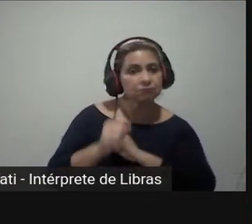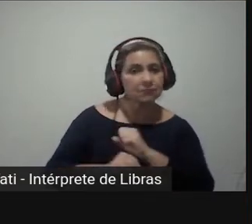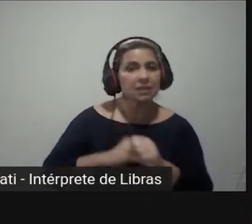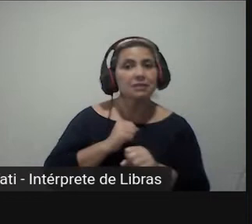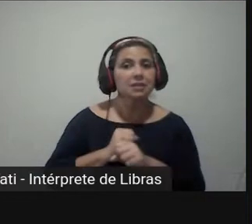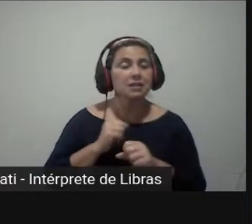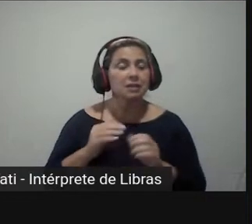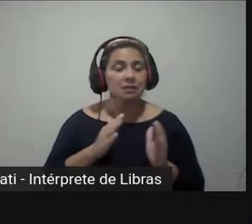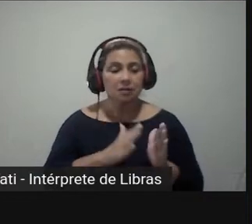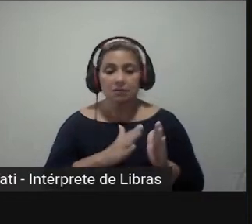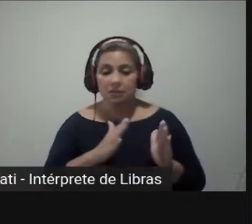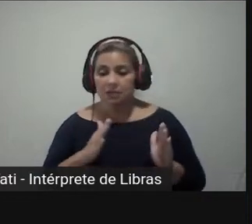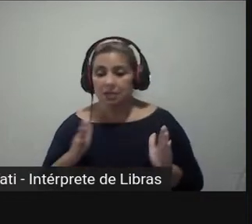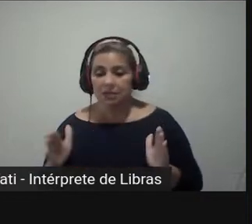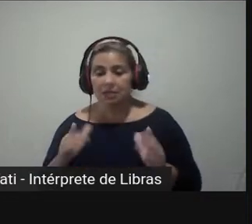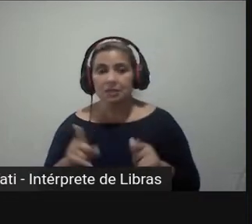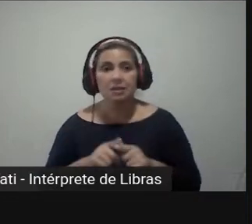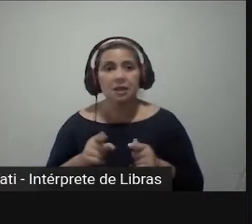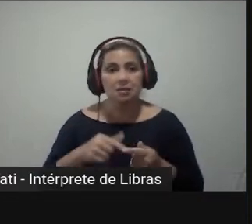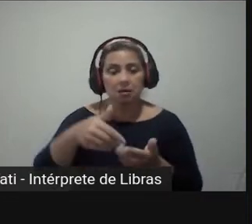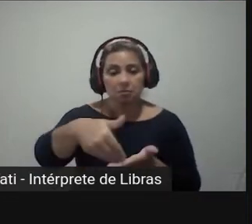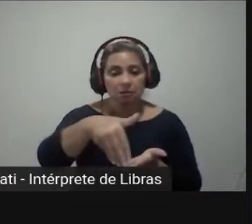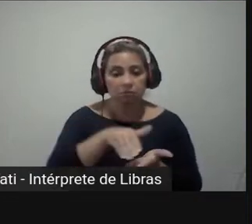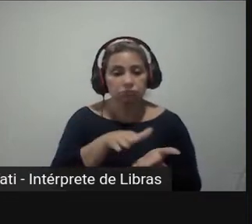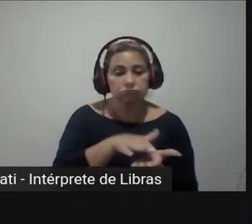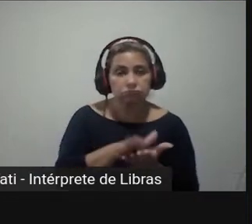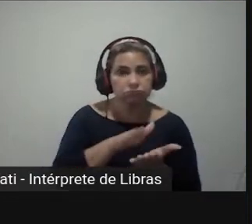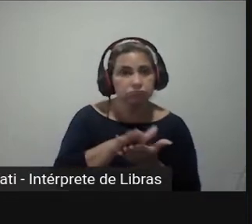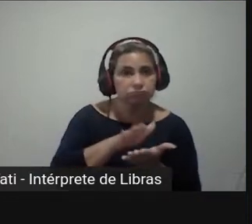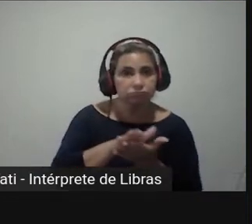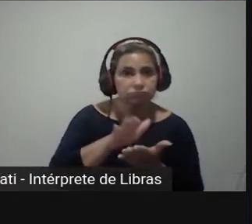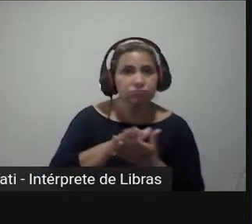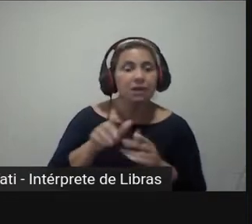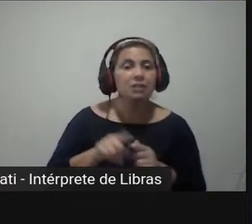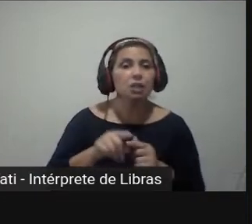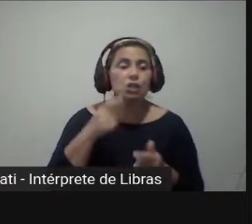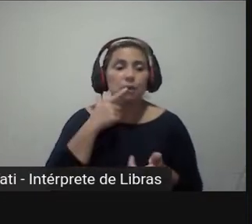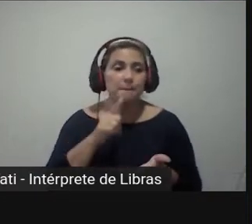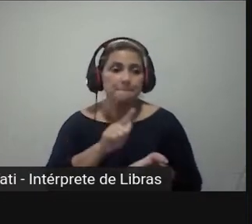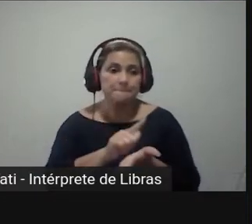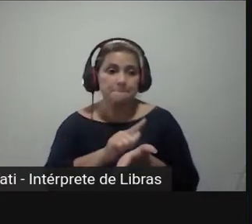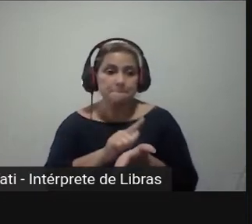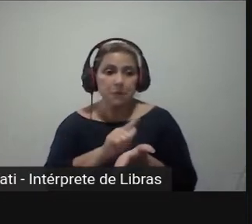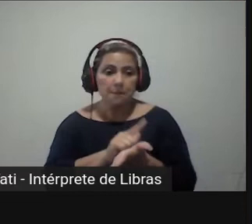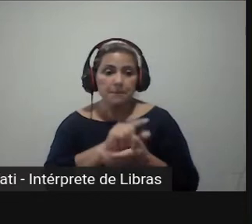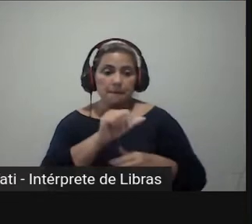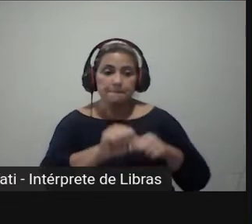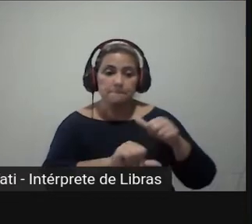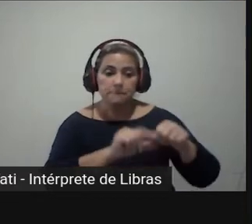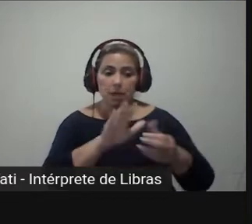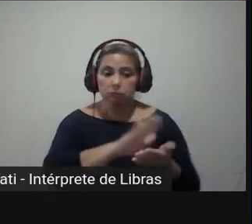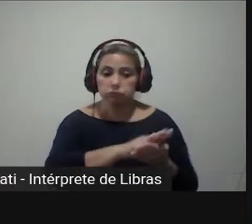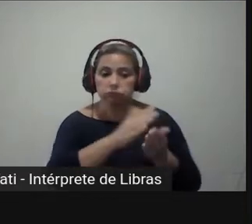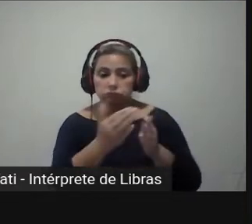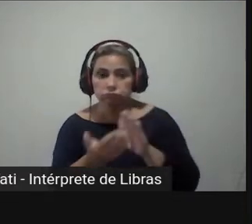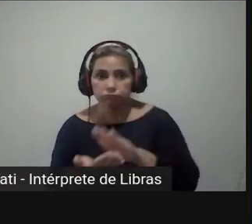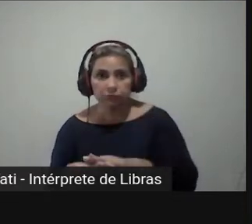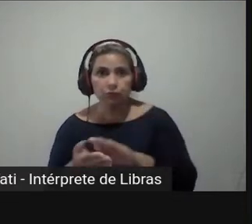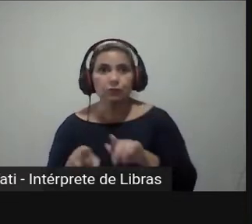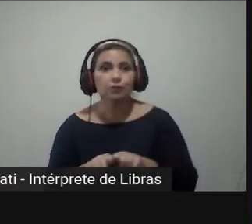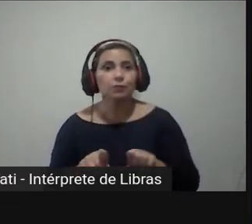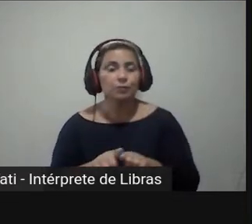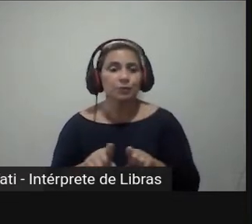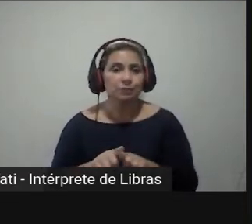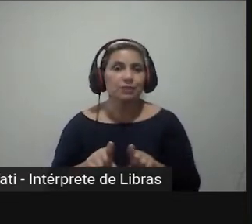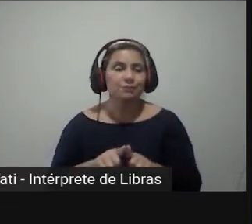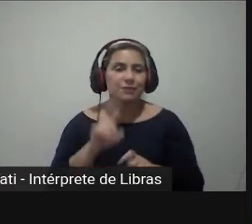passagem da digitalização com versão do papel para o formato digital para a editoração eletrônica